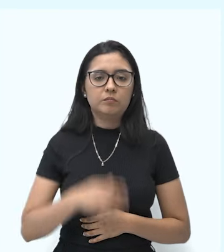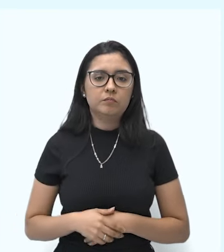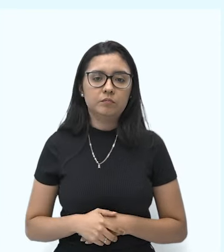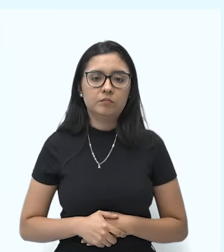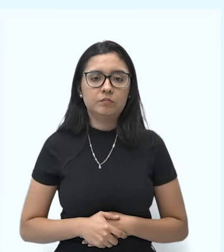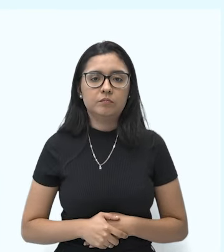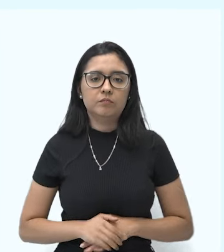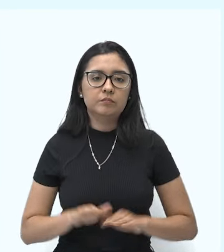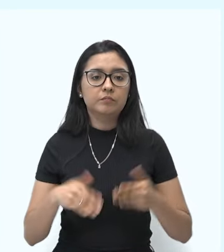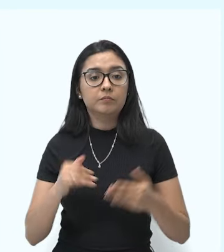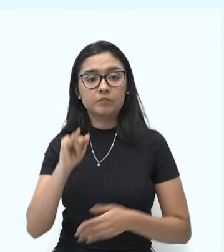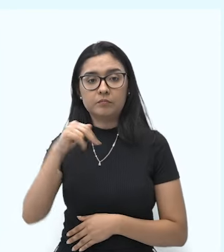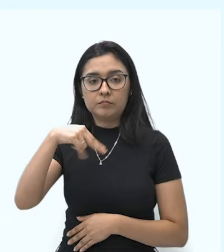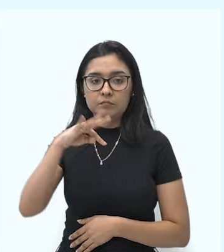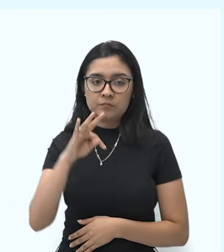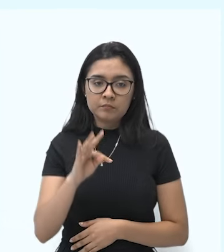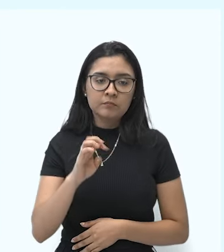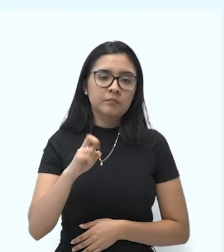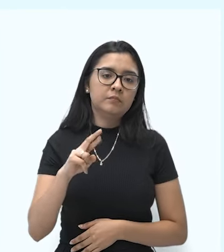A interfixa.